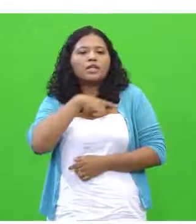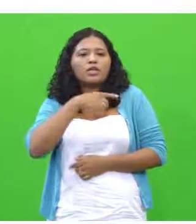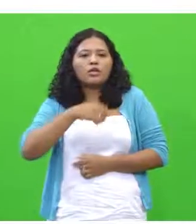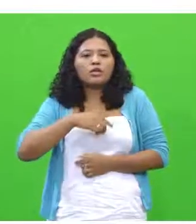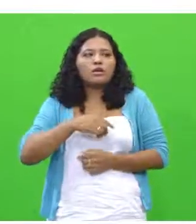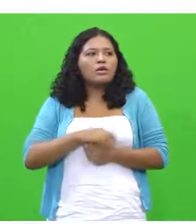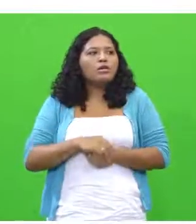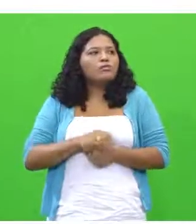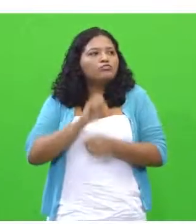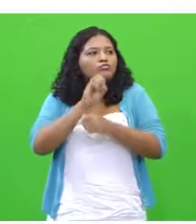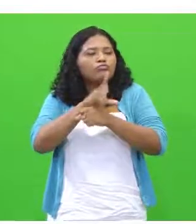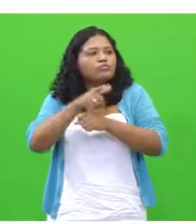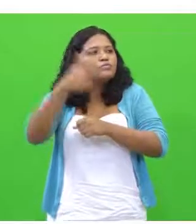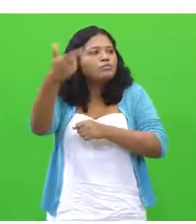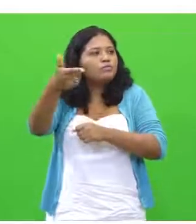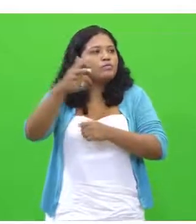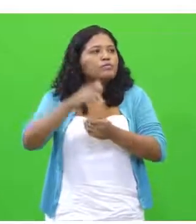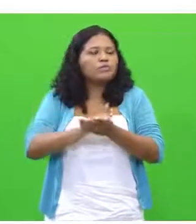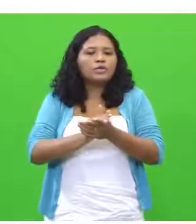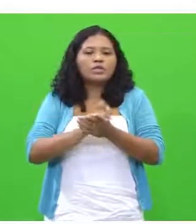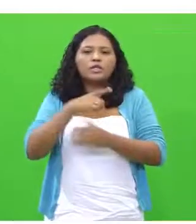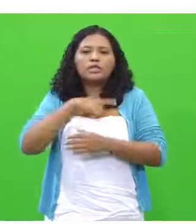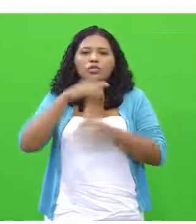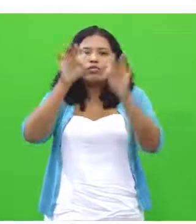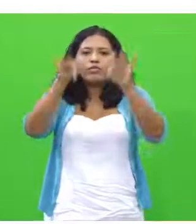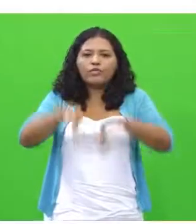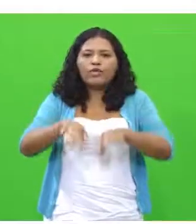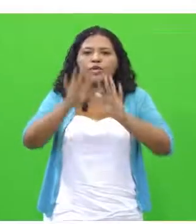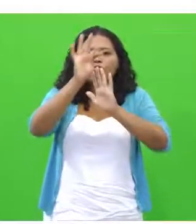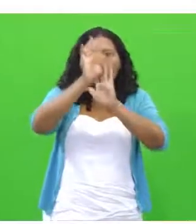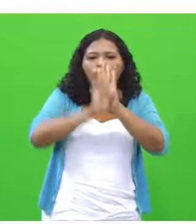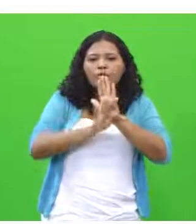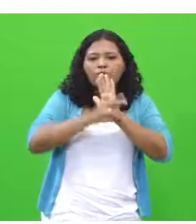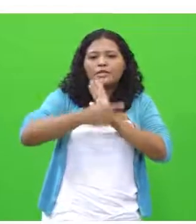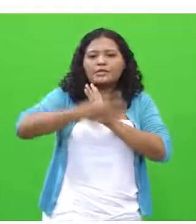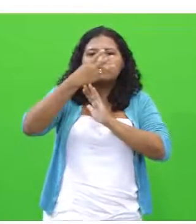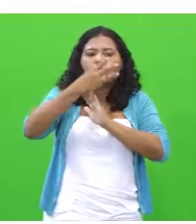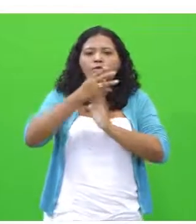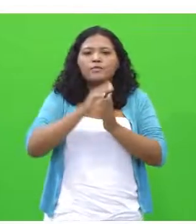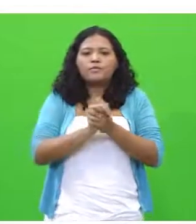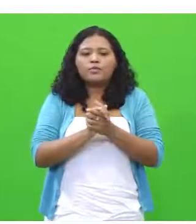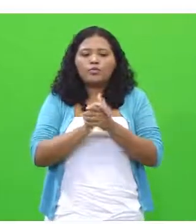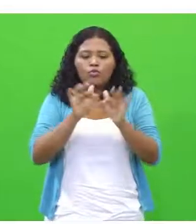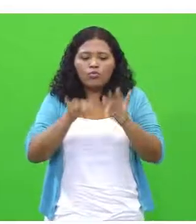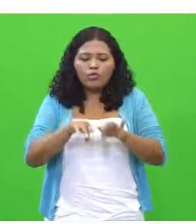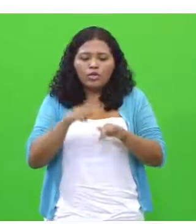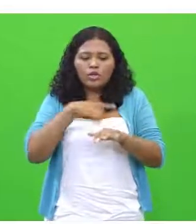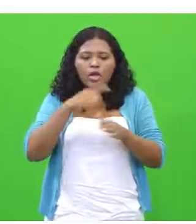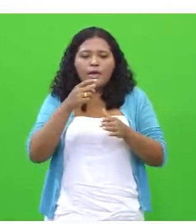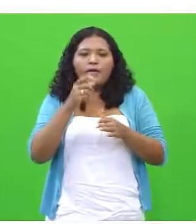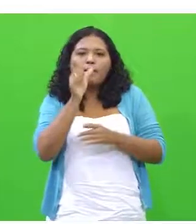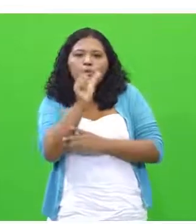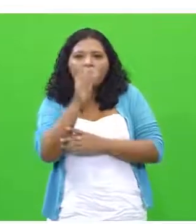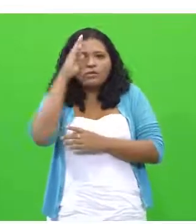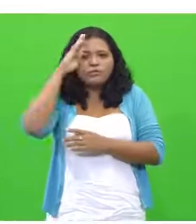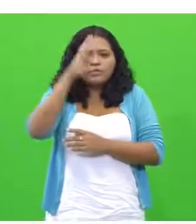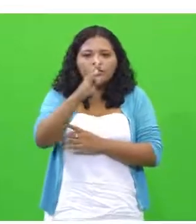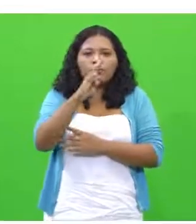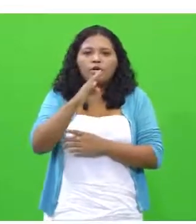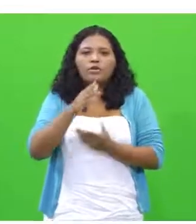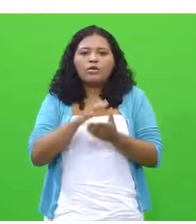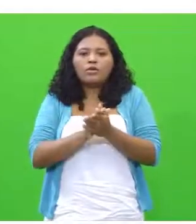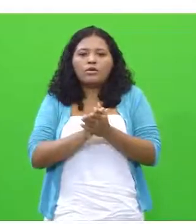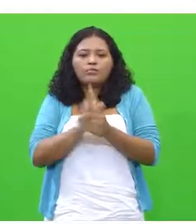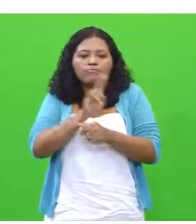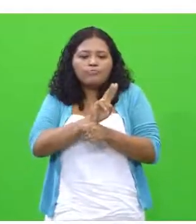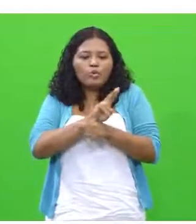continuaçãozinha, o término do terceiro parágrafo e nós temos como palavras-chave a defesa da autorregulamentação